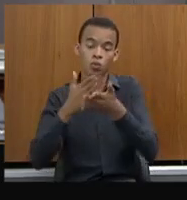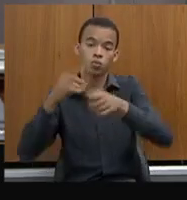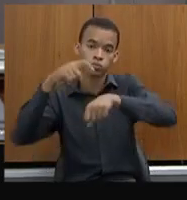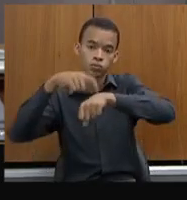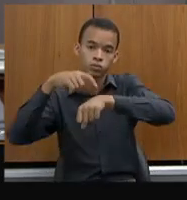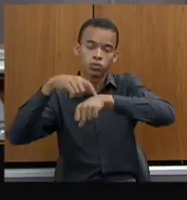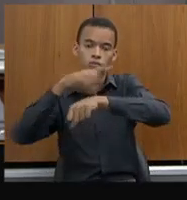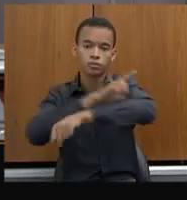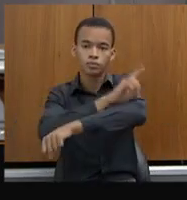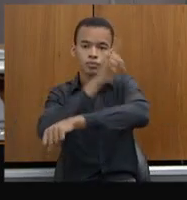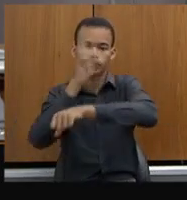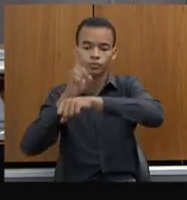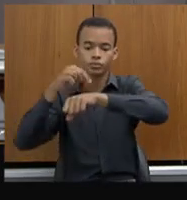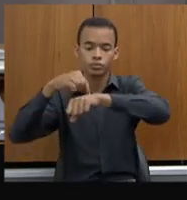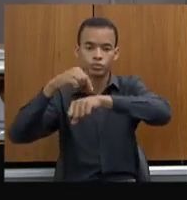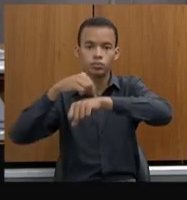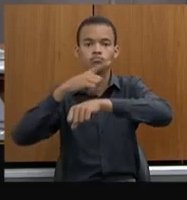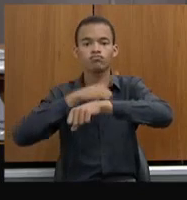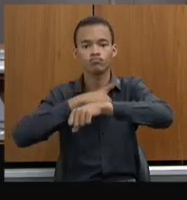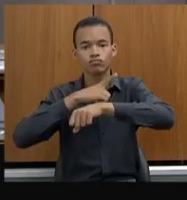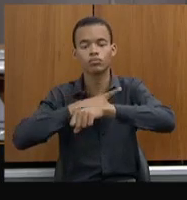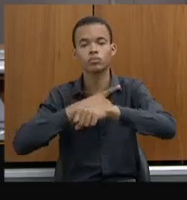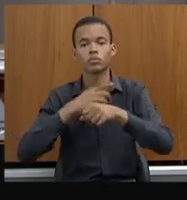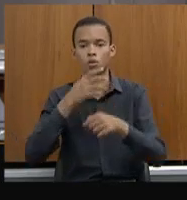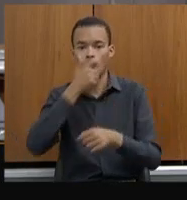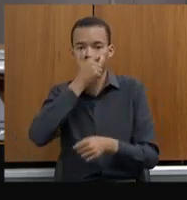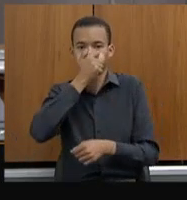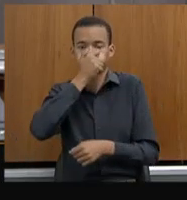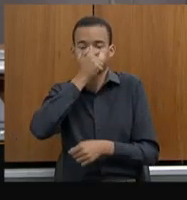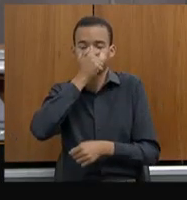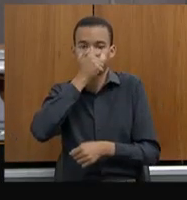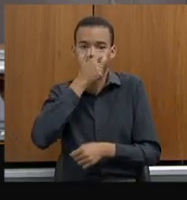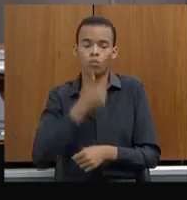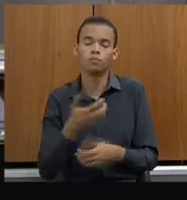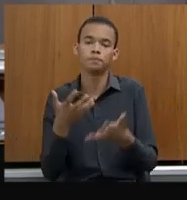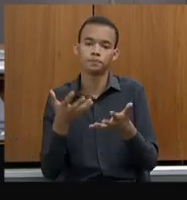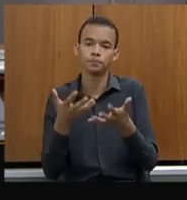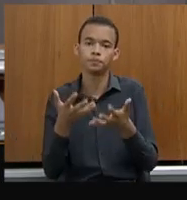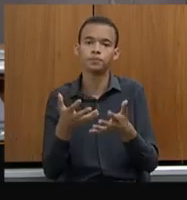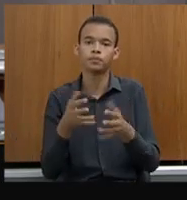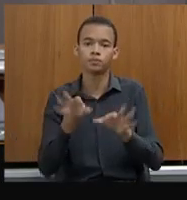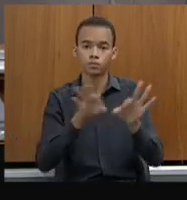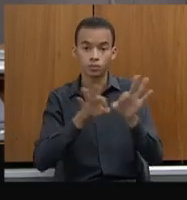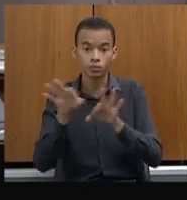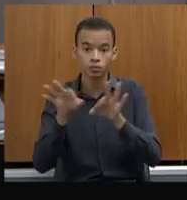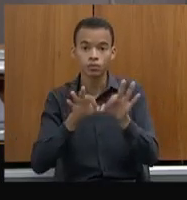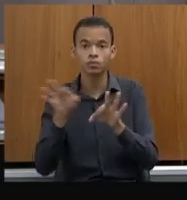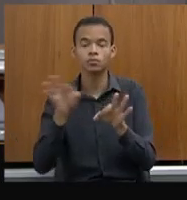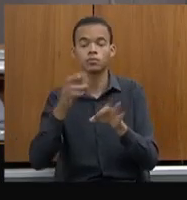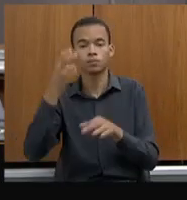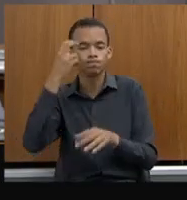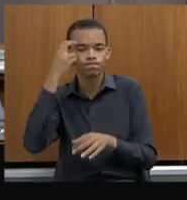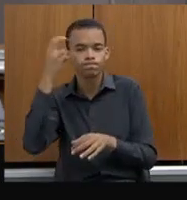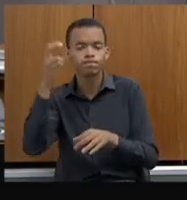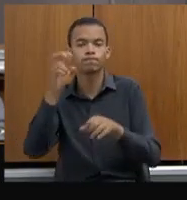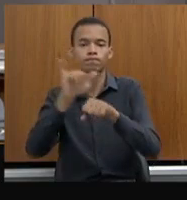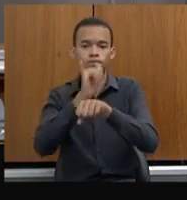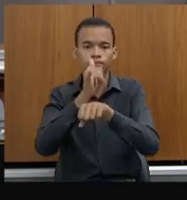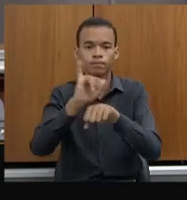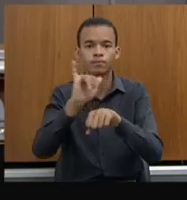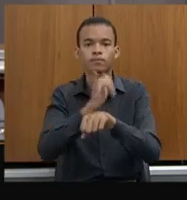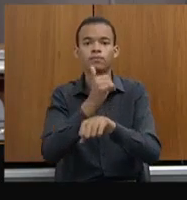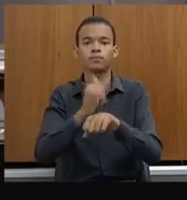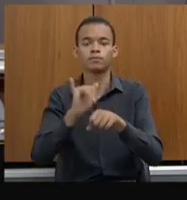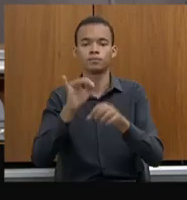pode dizer, então, precisamos adotar uma escala que a gente chama de escala inteligente, implementar